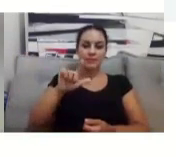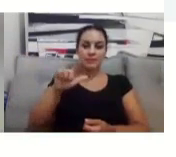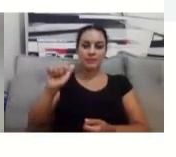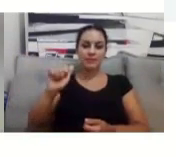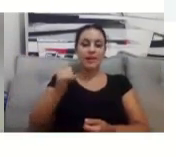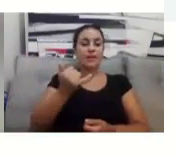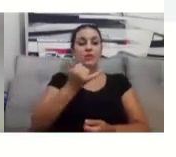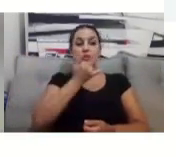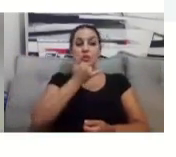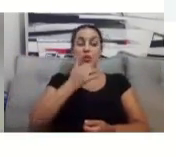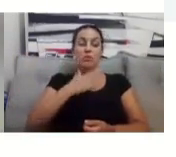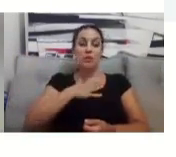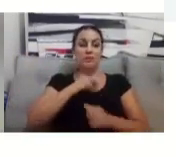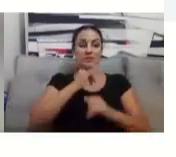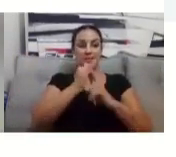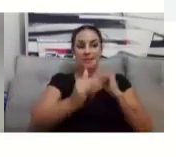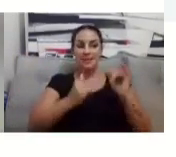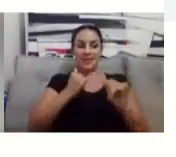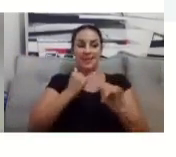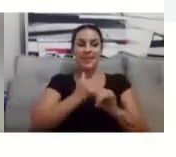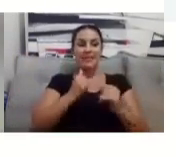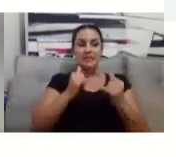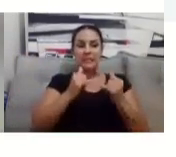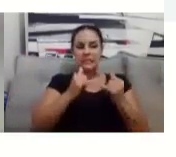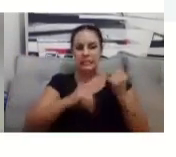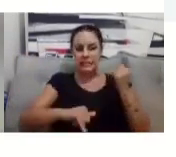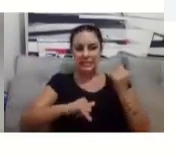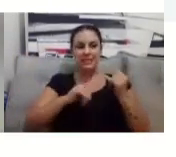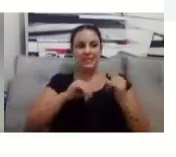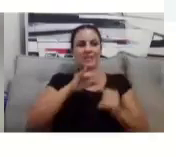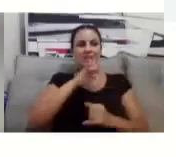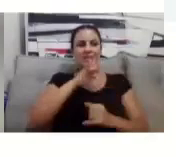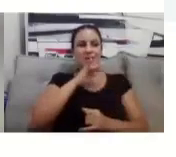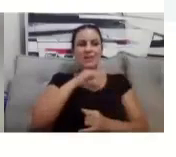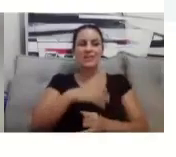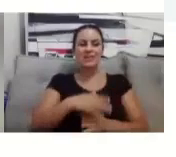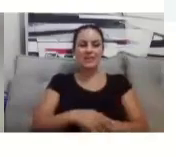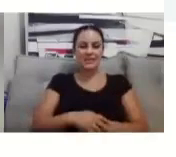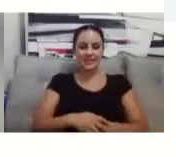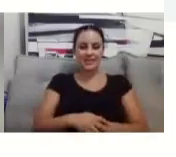como sempre, né? Mas vou... Estamos chãobindo.